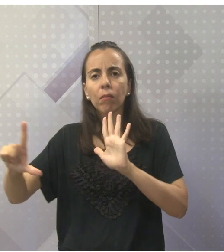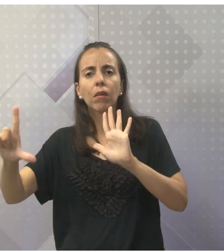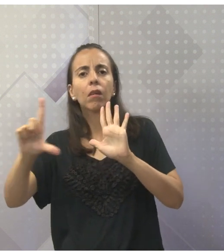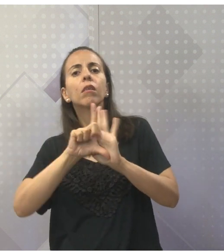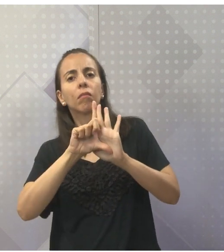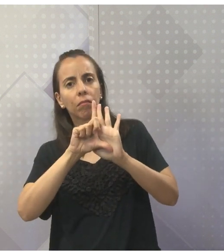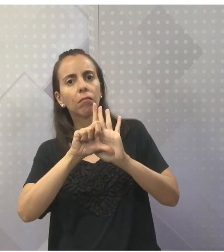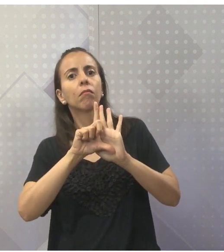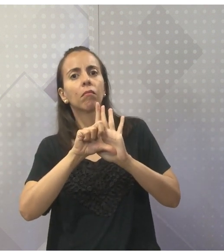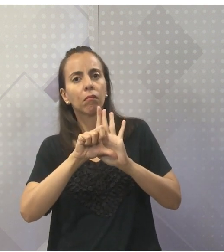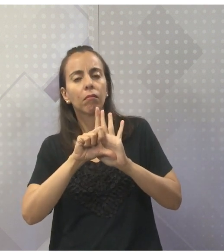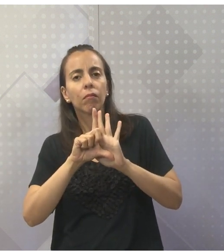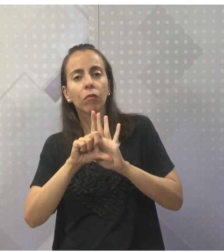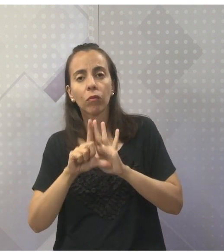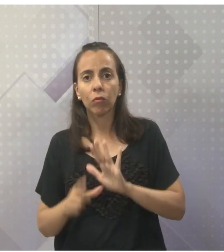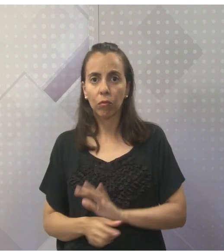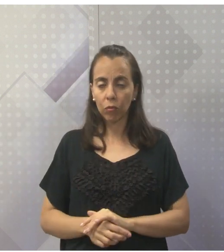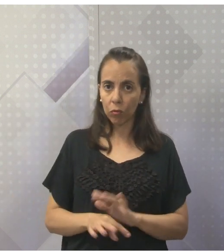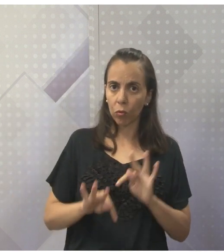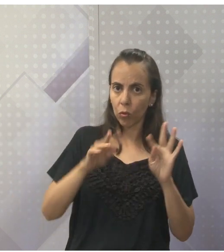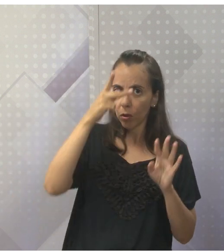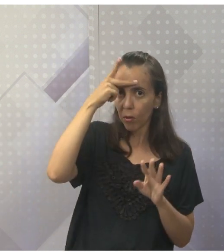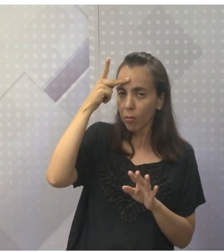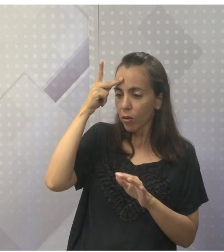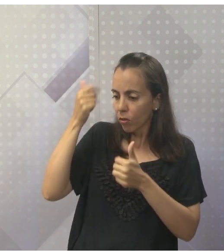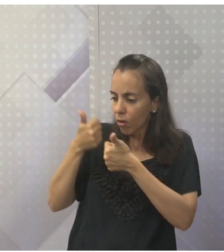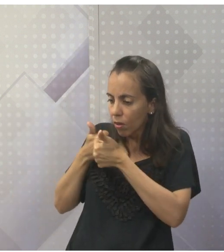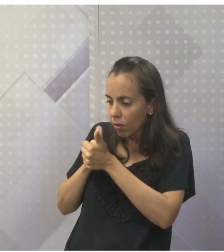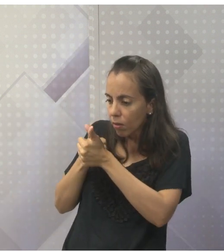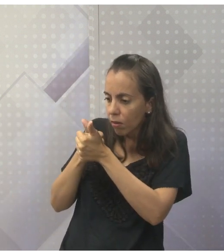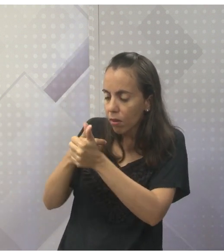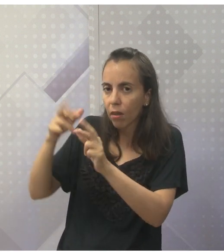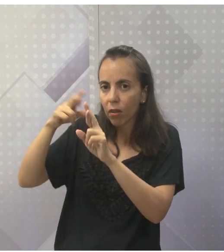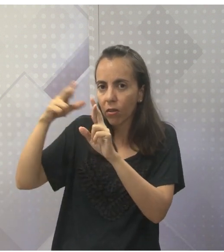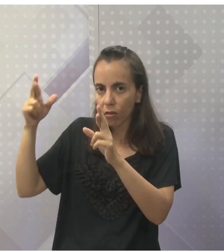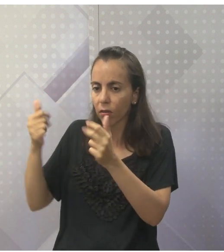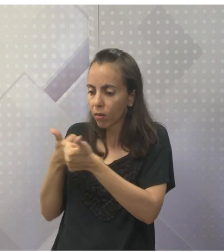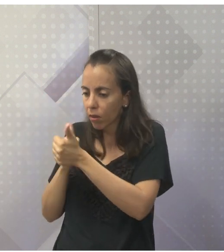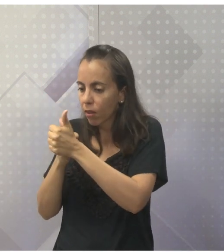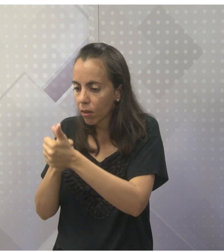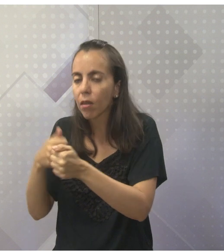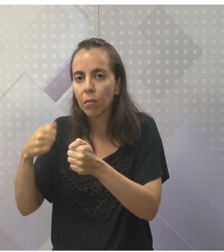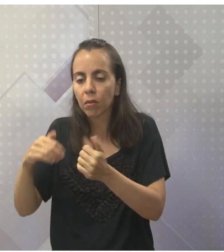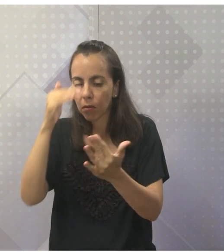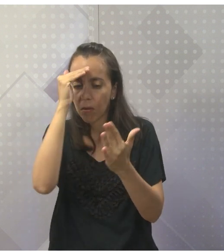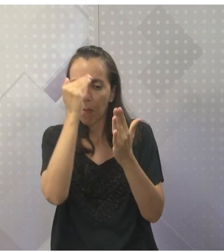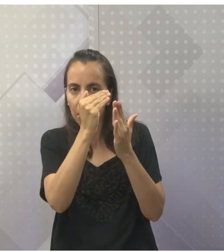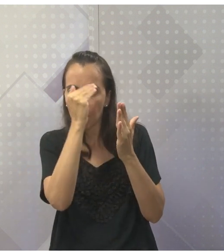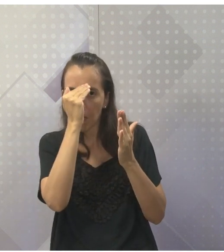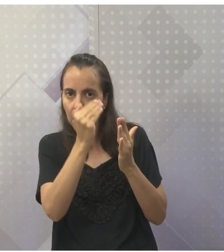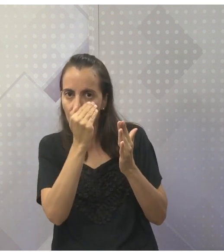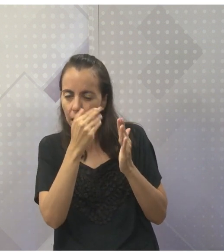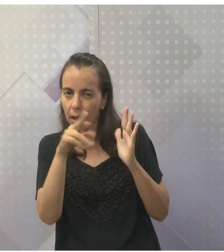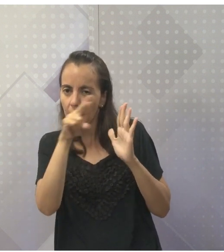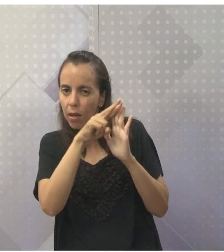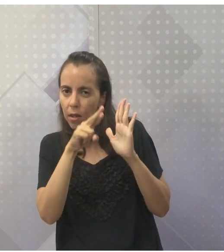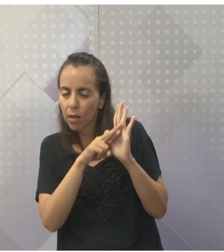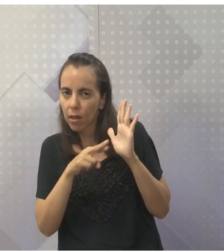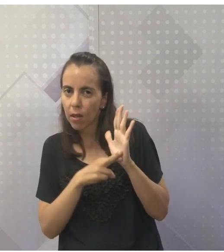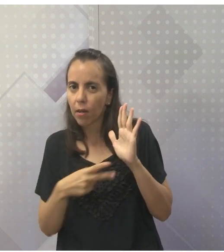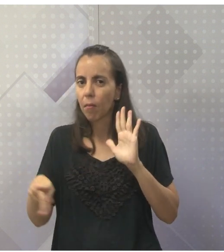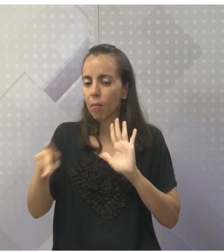certo? Para que aquele adepto a essa religião venha a seguir, certo? Cada religião, bem sabemos que tem um livro